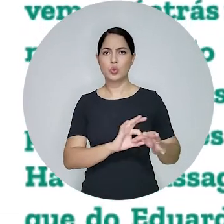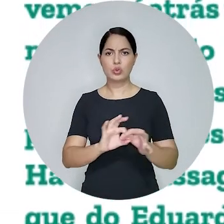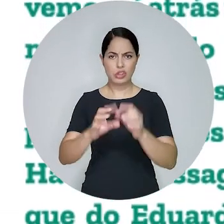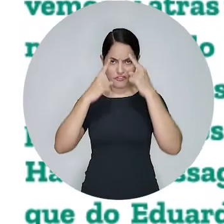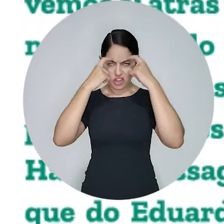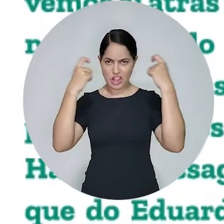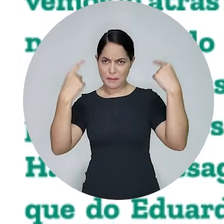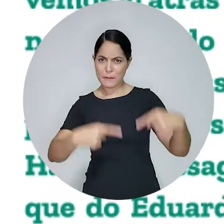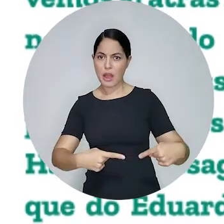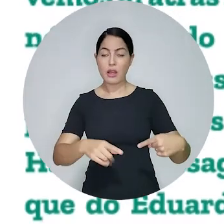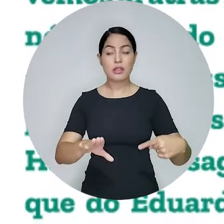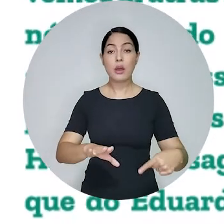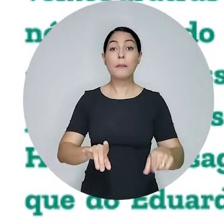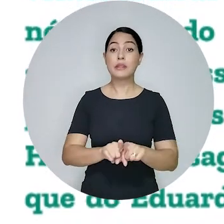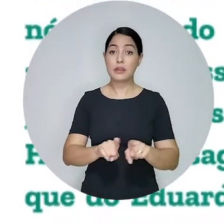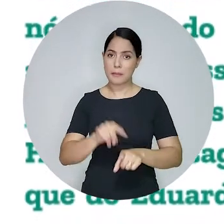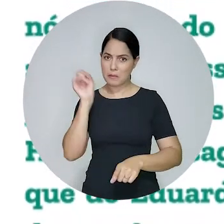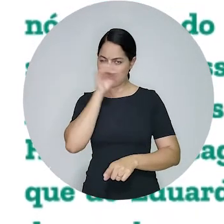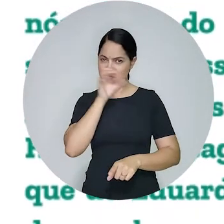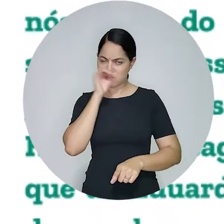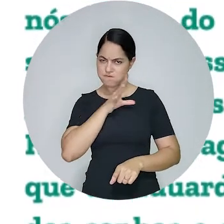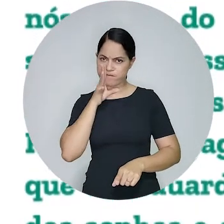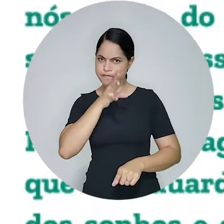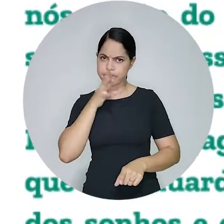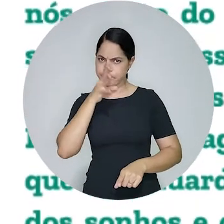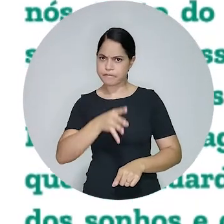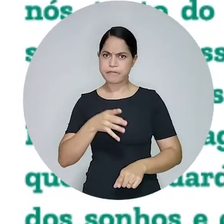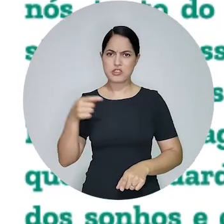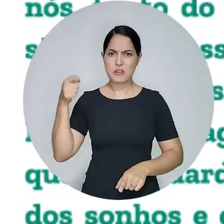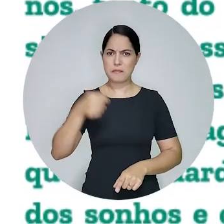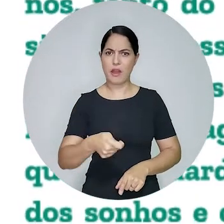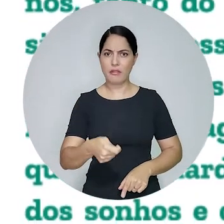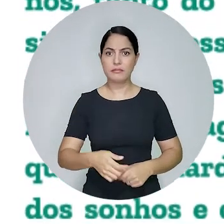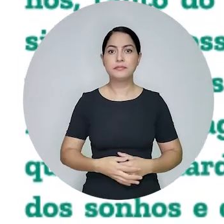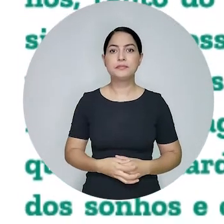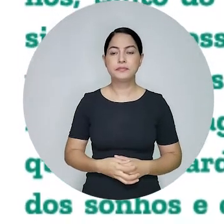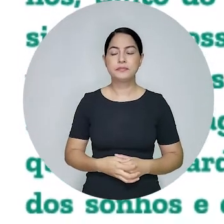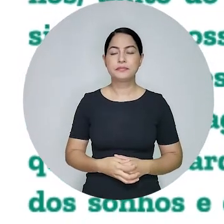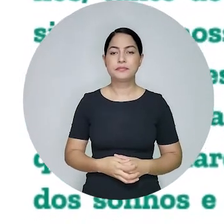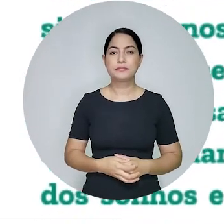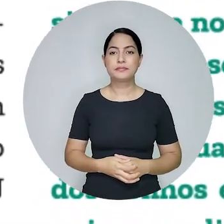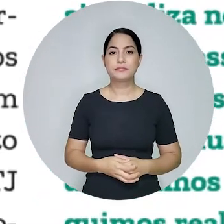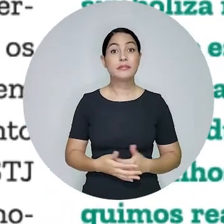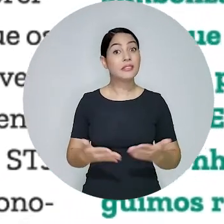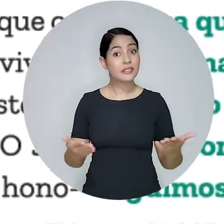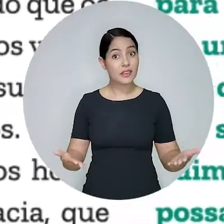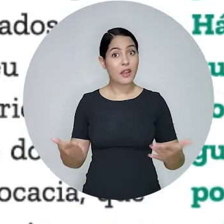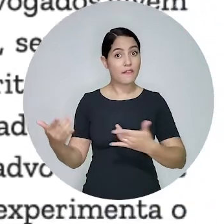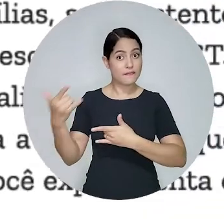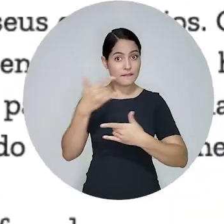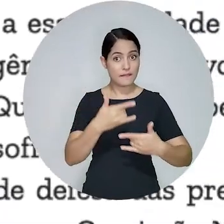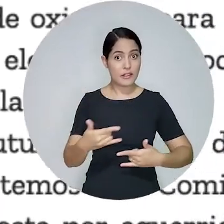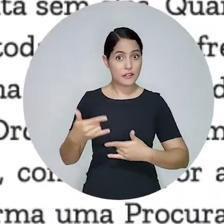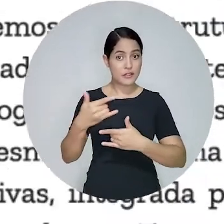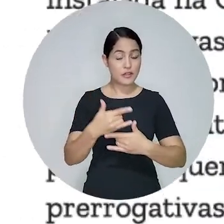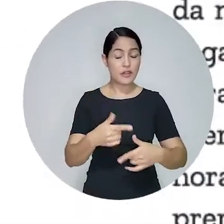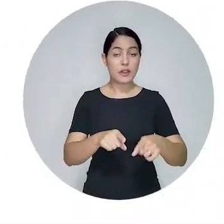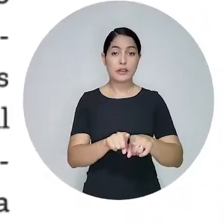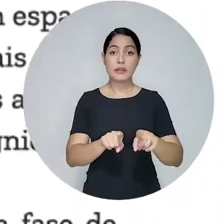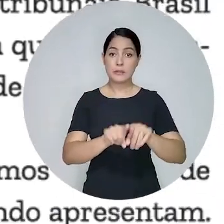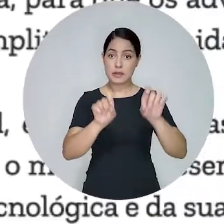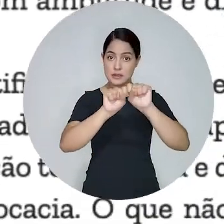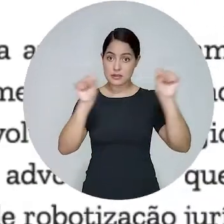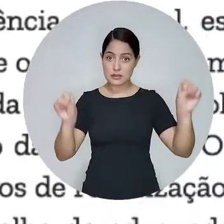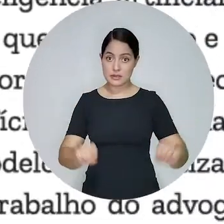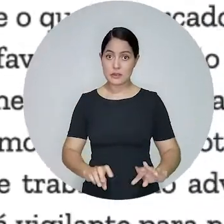contam com a violência, mas também com o abuso e o arbítrio, fecha aspas. A adoção de audiências por videoconferência,